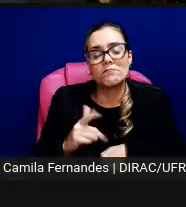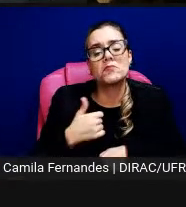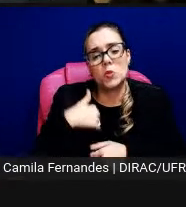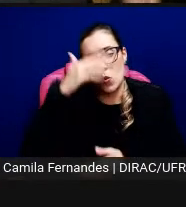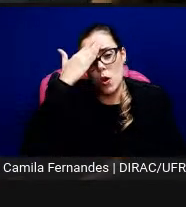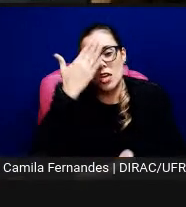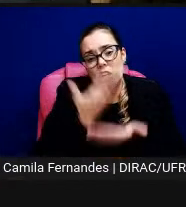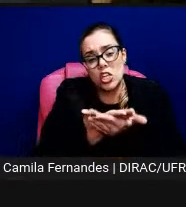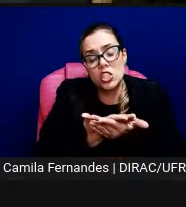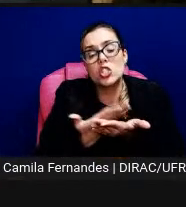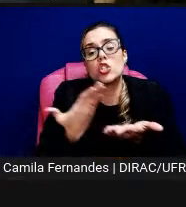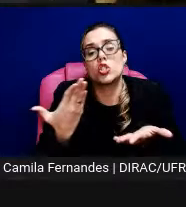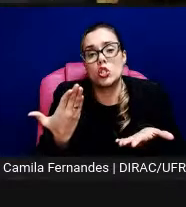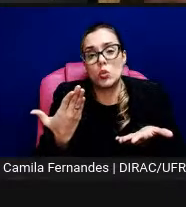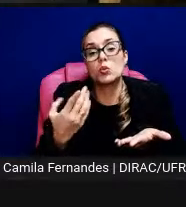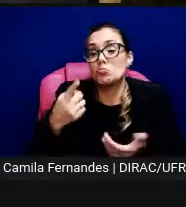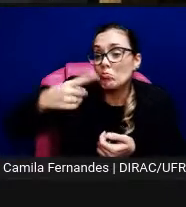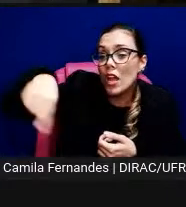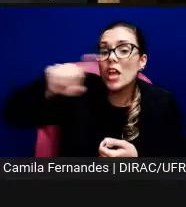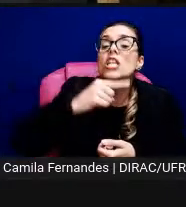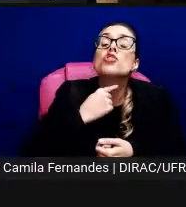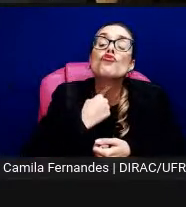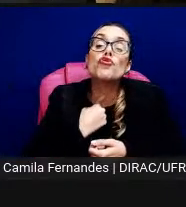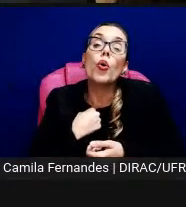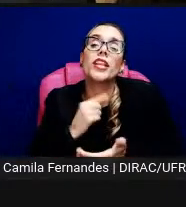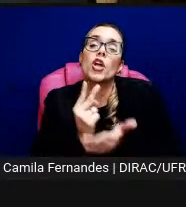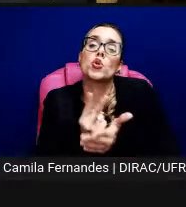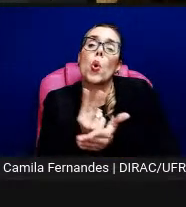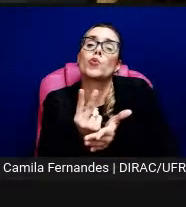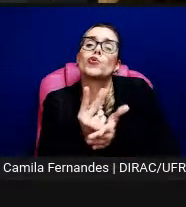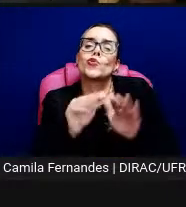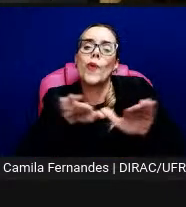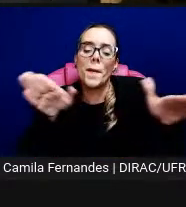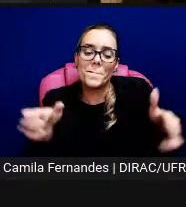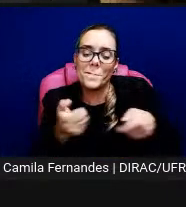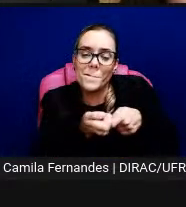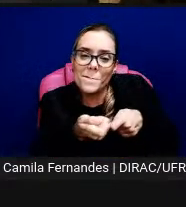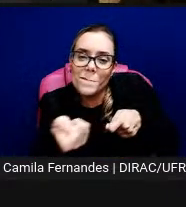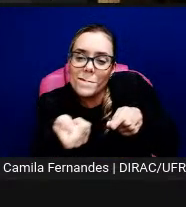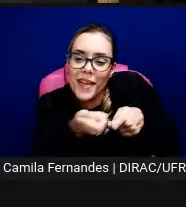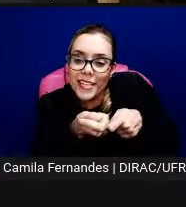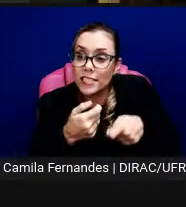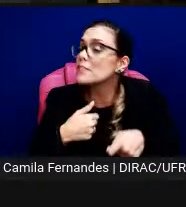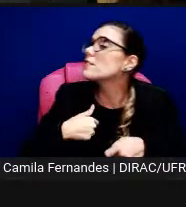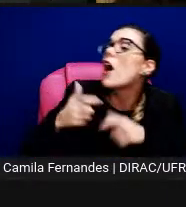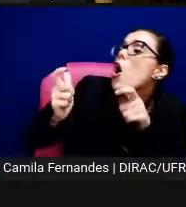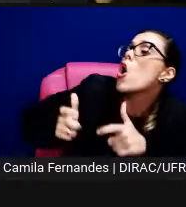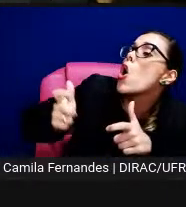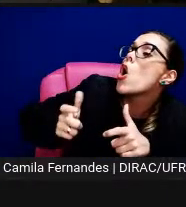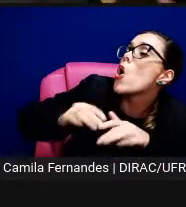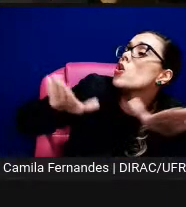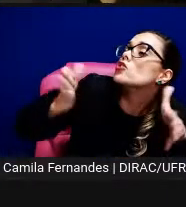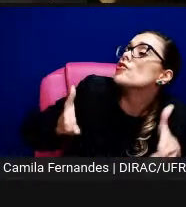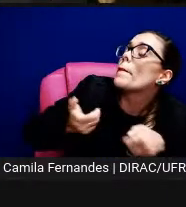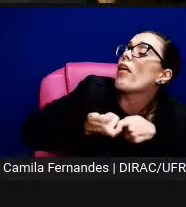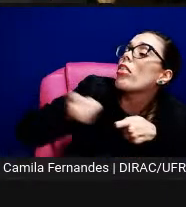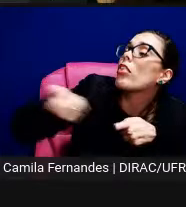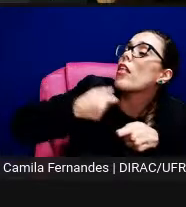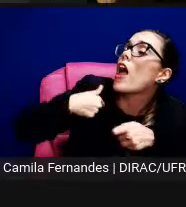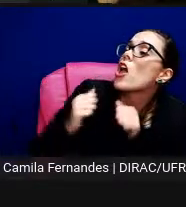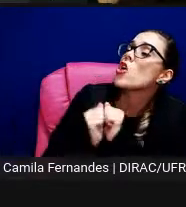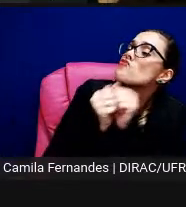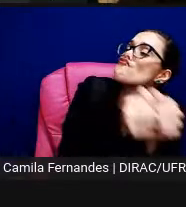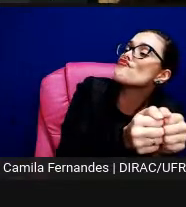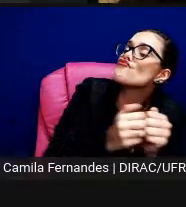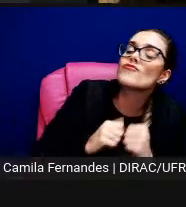eu queria saber pra onde vai a mesa você pode me contar eu vou junto com a mesa onde ela for eu vou e aí eles falam a mesa